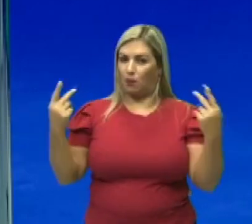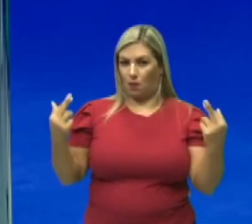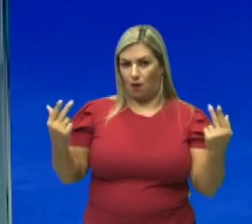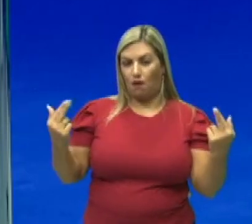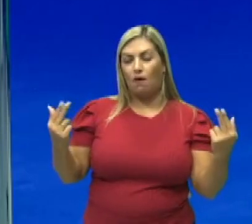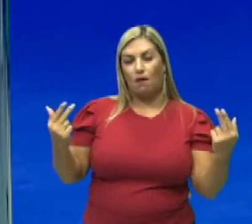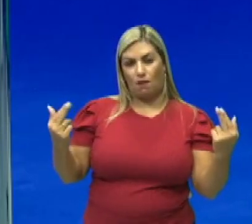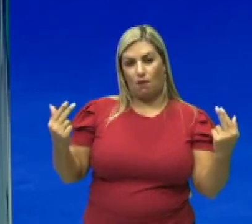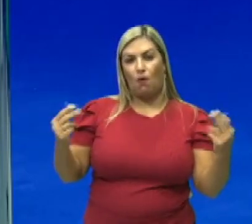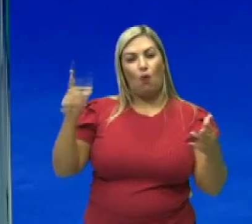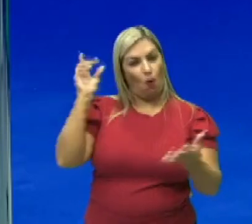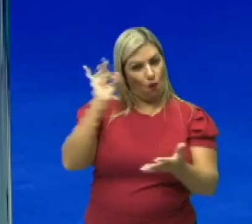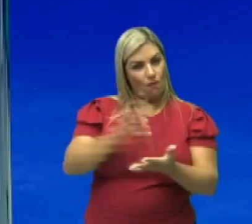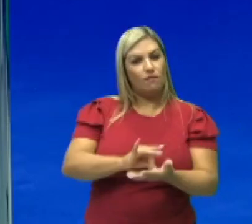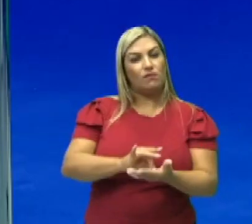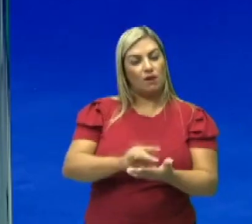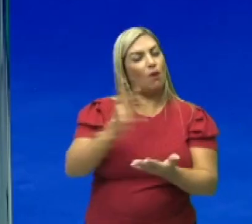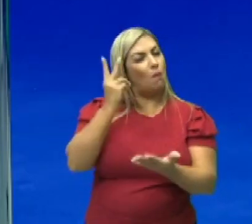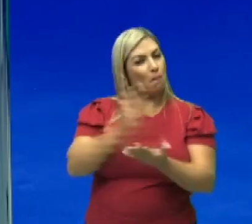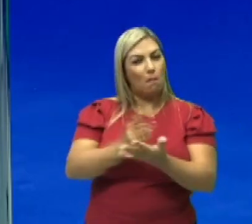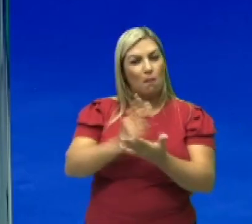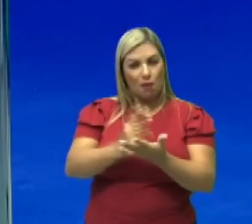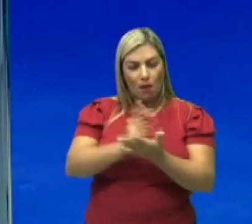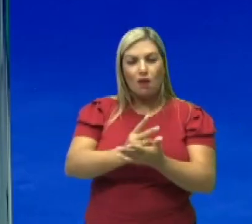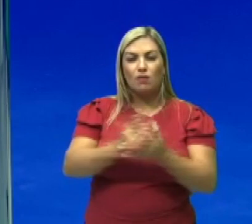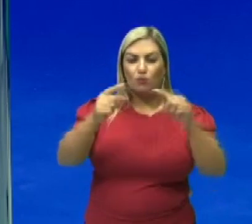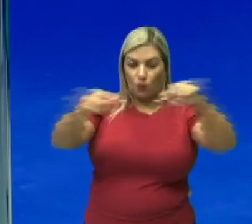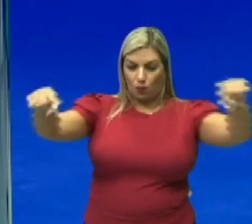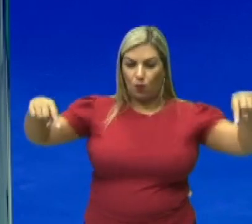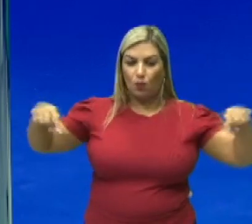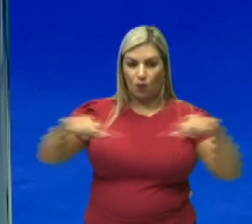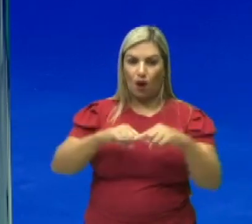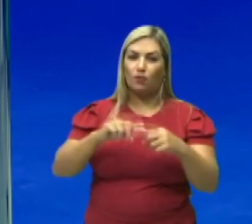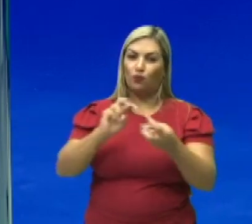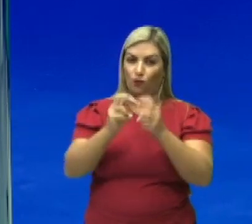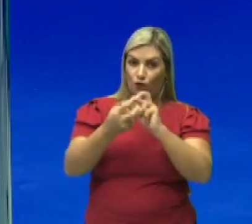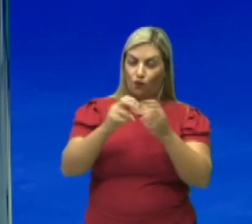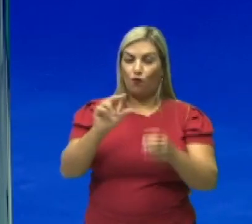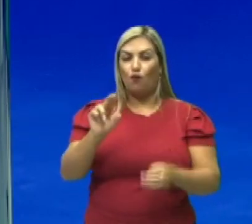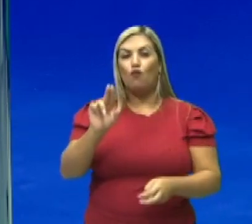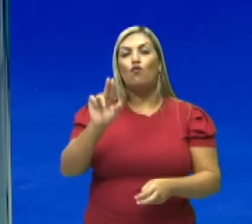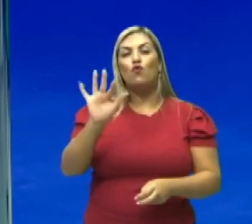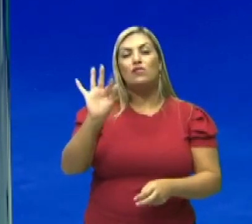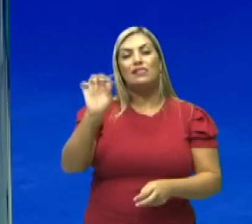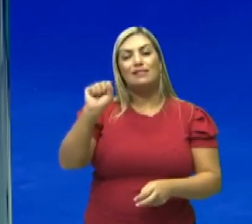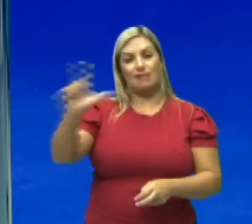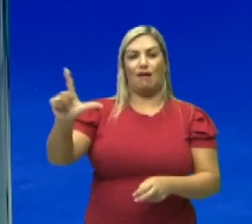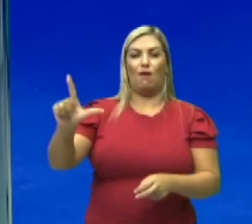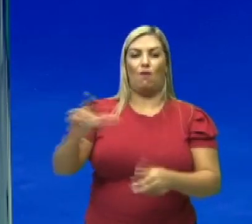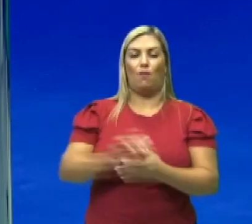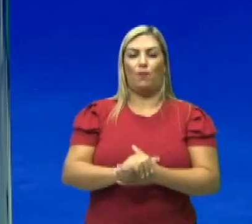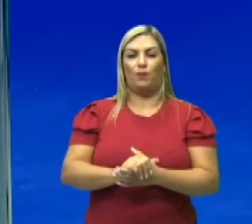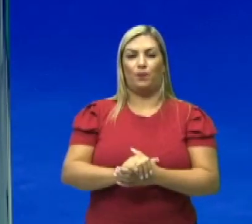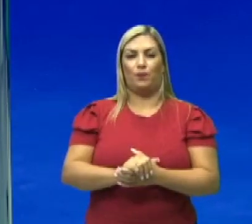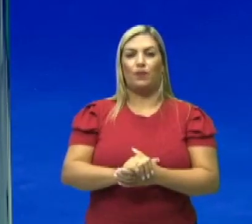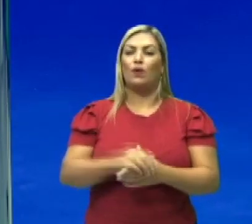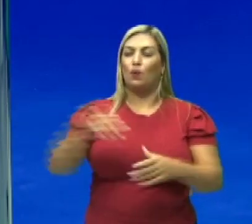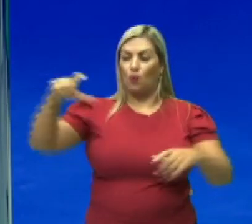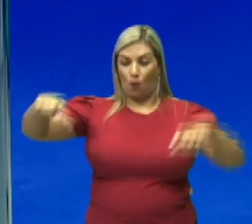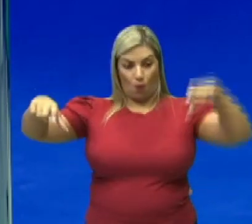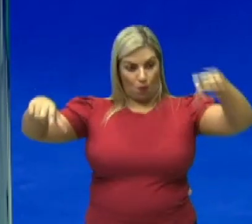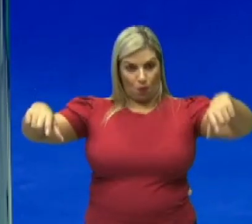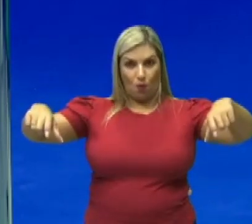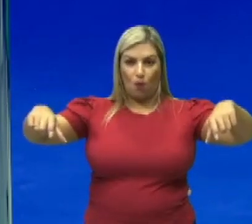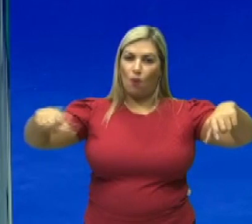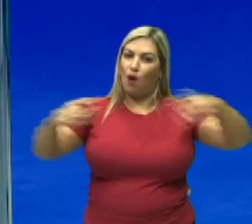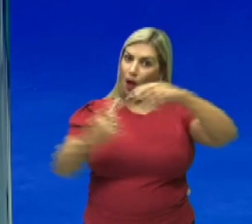handball oficial é o mesmo tamanho da quadra de futsal oficial. Os dois gols na extremidade,